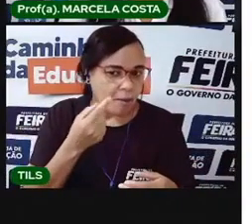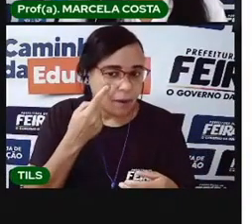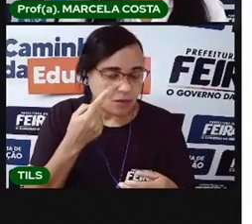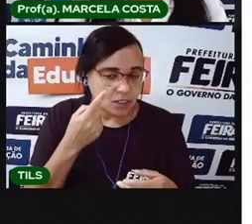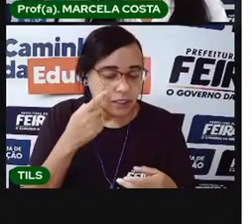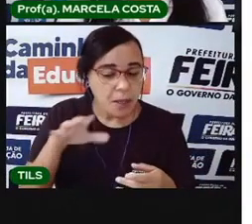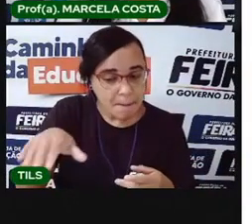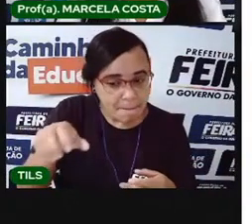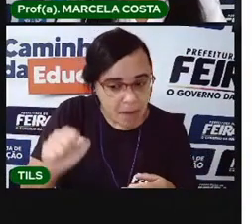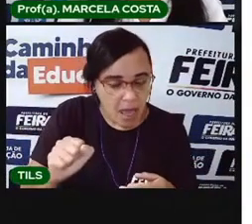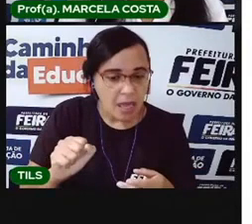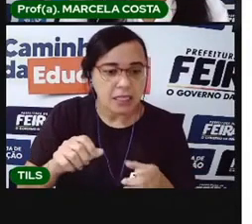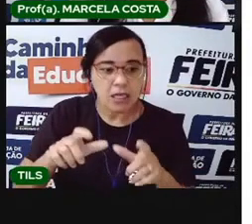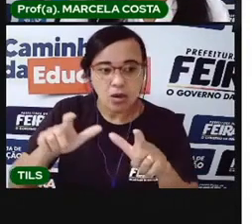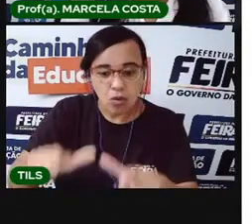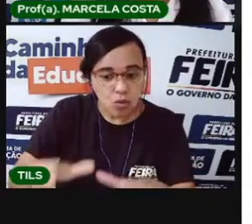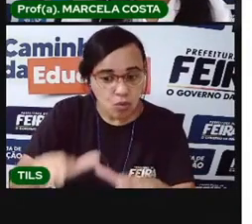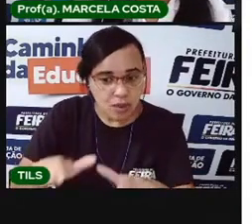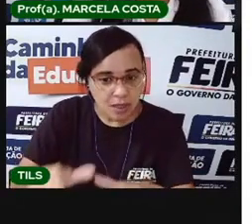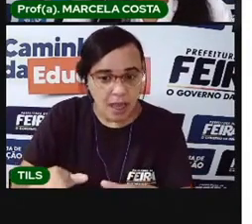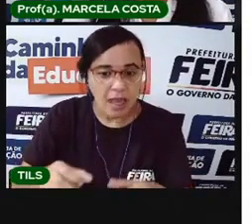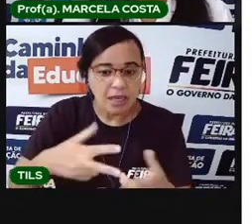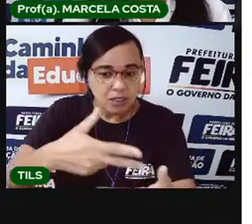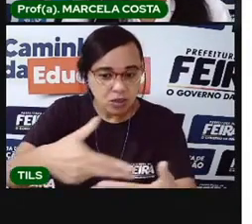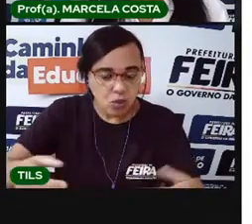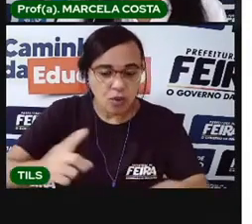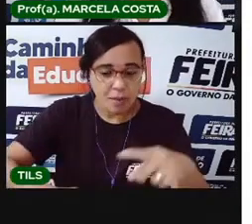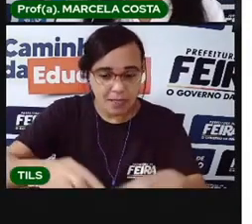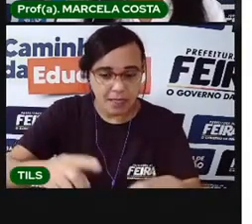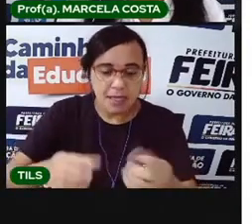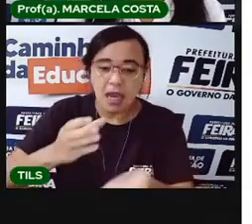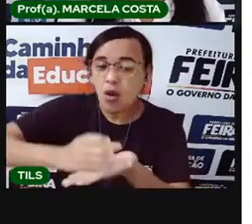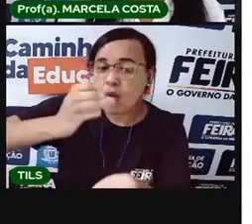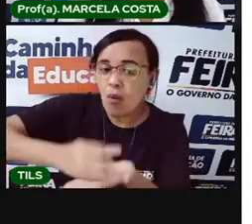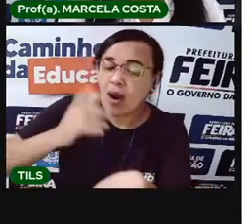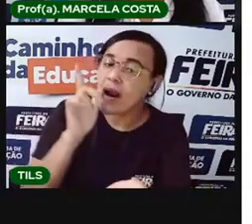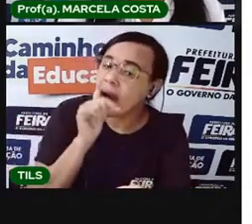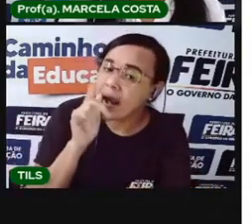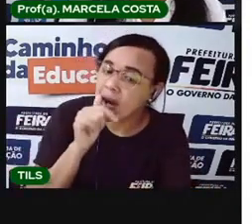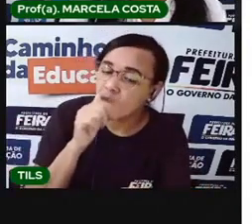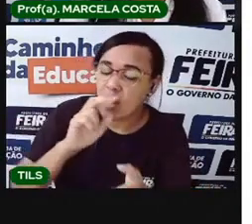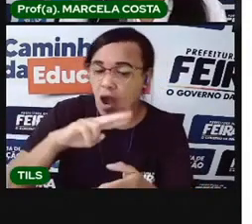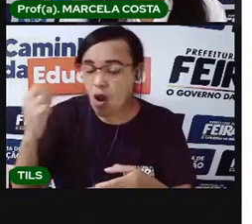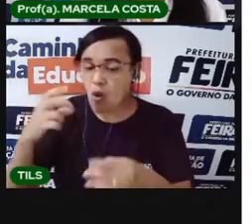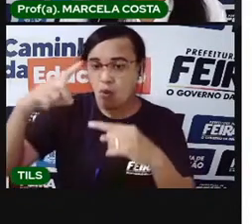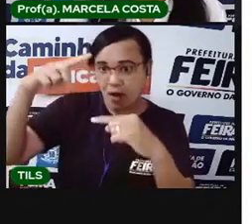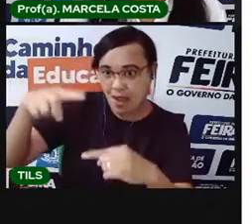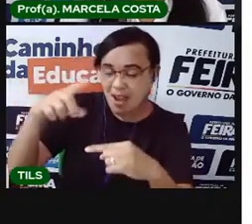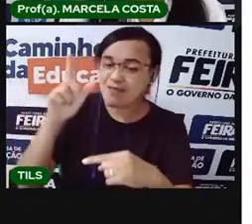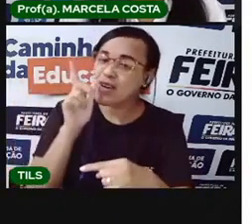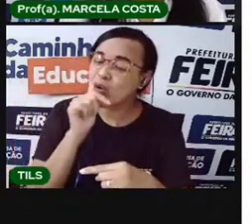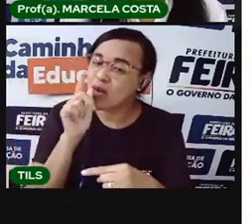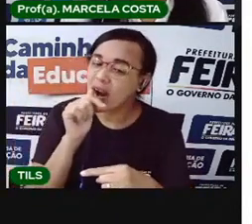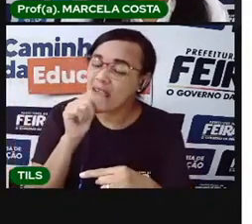pegue, deixa aí perto de você, um copo com água ou uma garrafinha cheia de água. Assim, quando você sentir